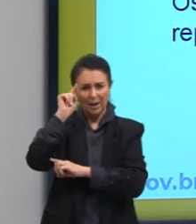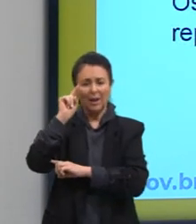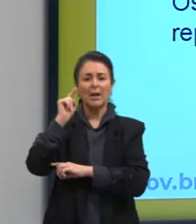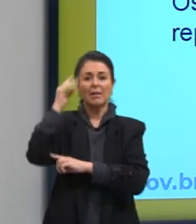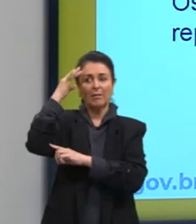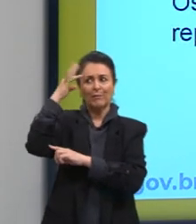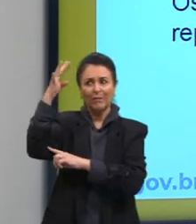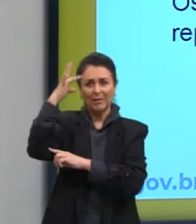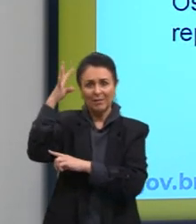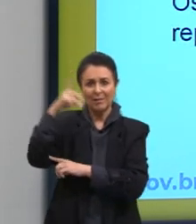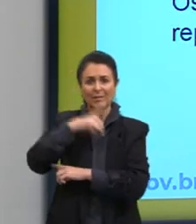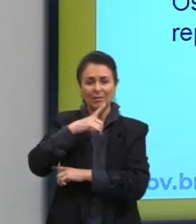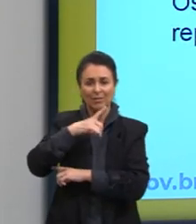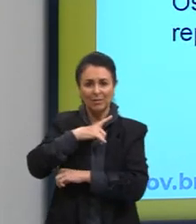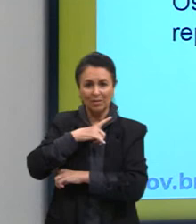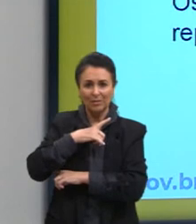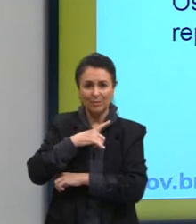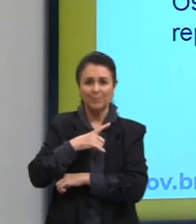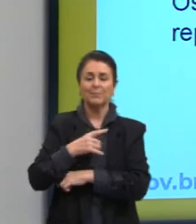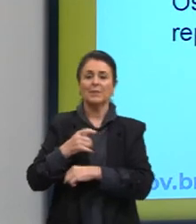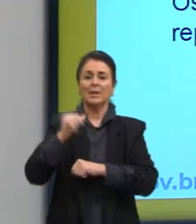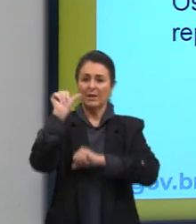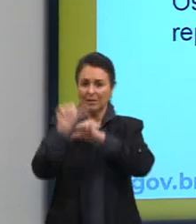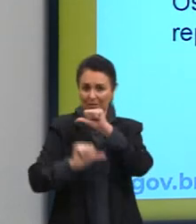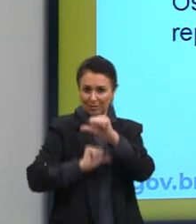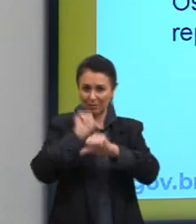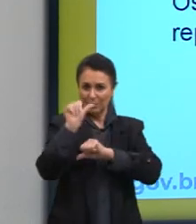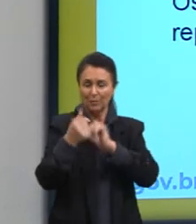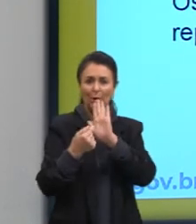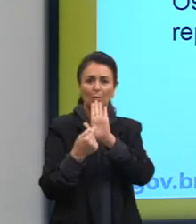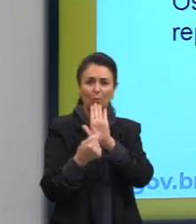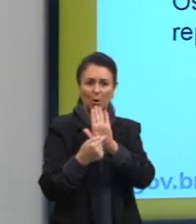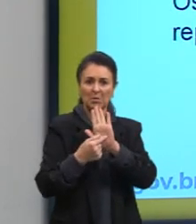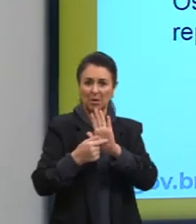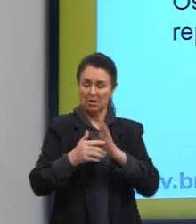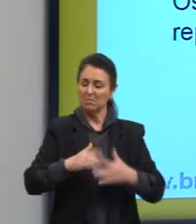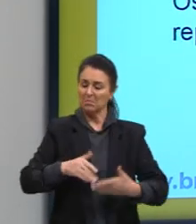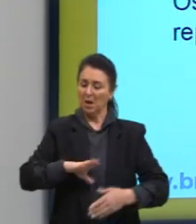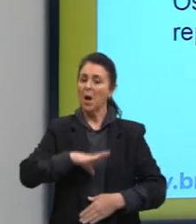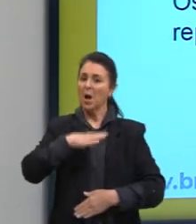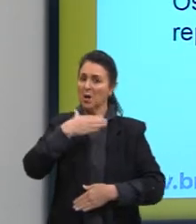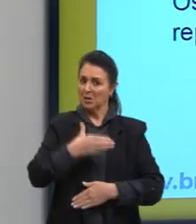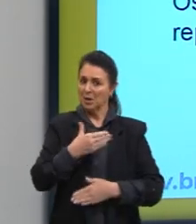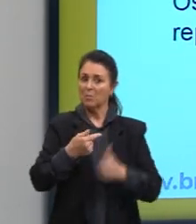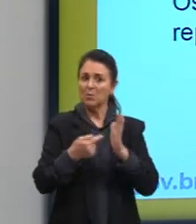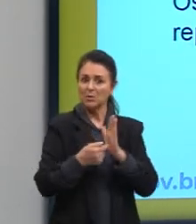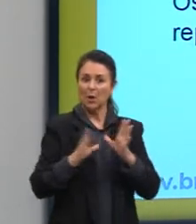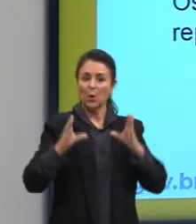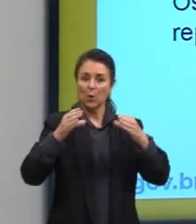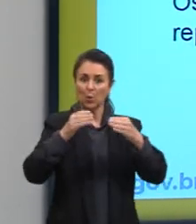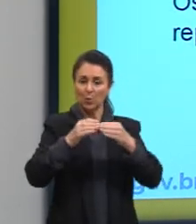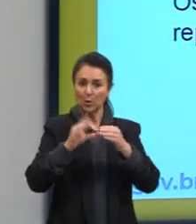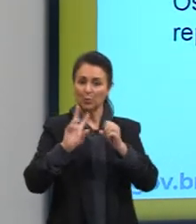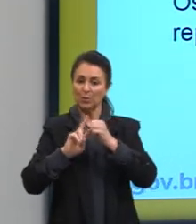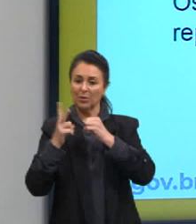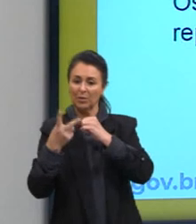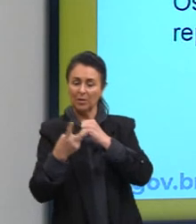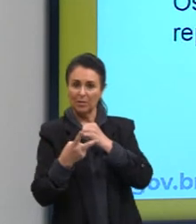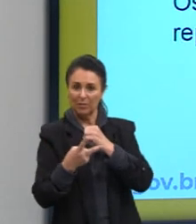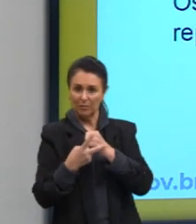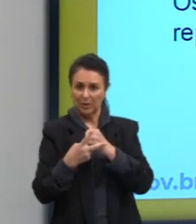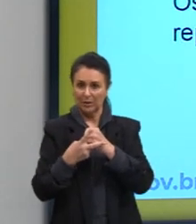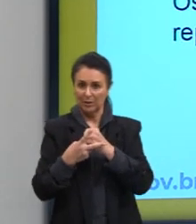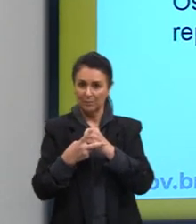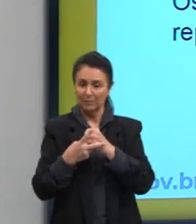conviviam. A reforma lhe deu audácia para comunicar o que pensava ao padre do vilarejo, conterrâneos e inquisidores,